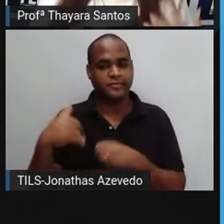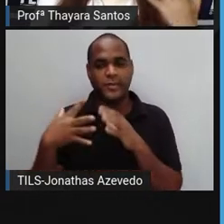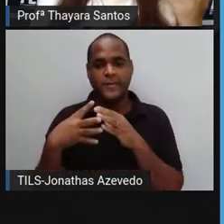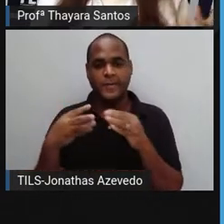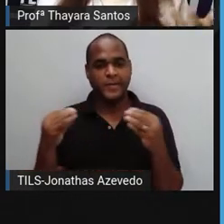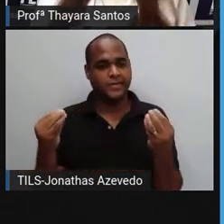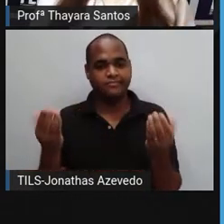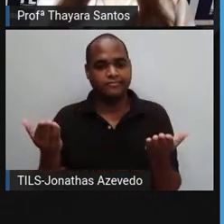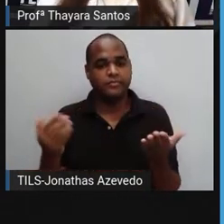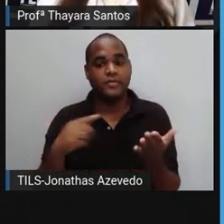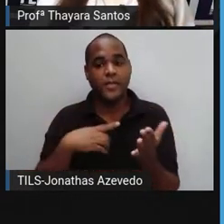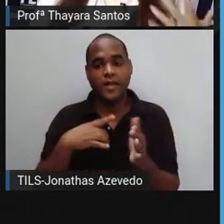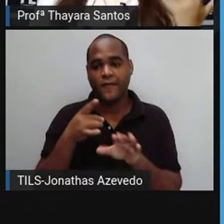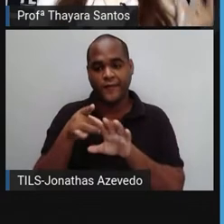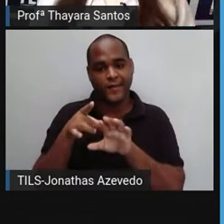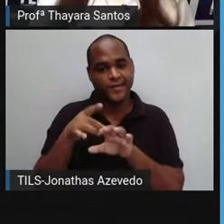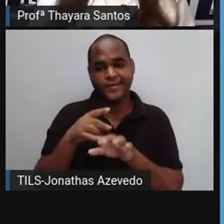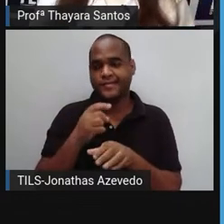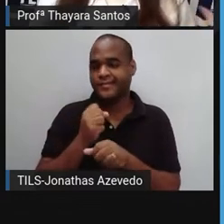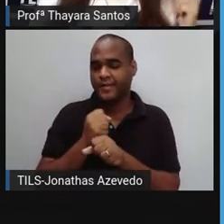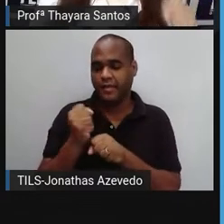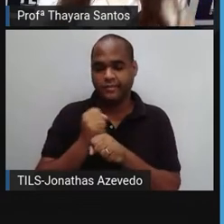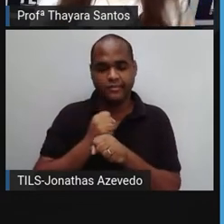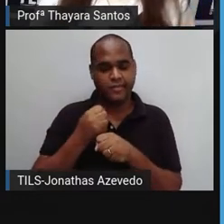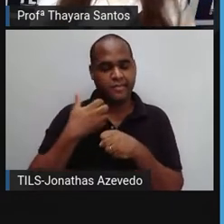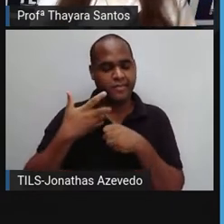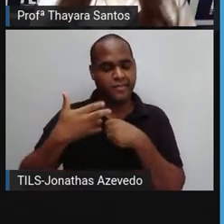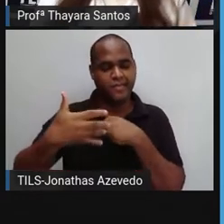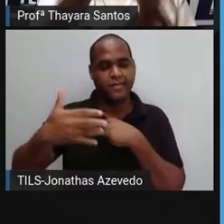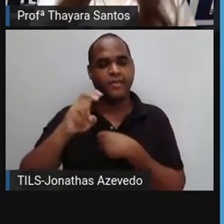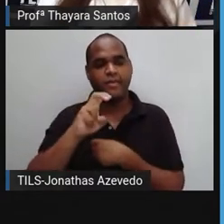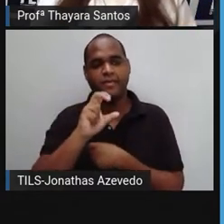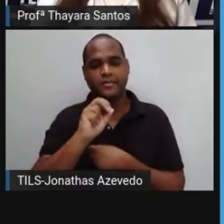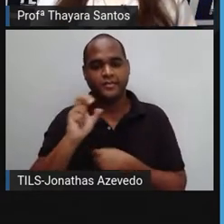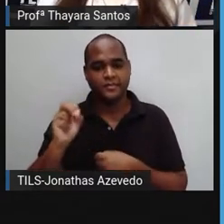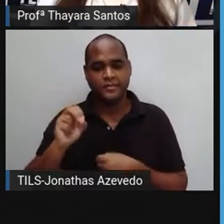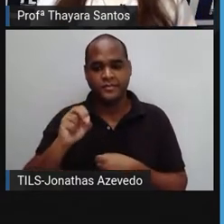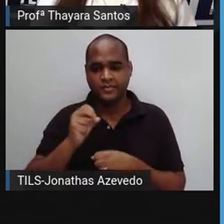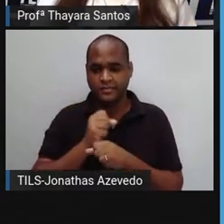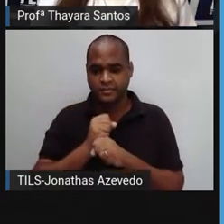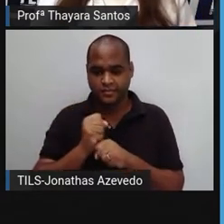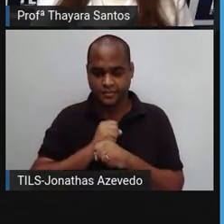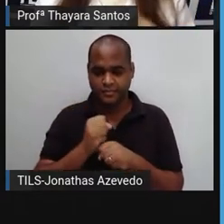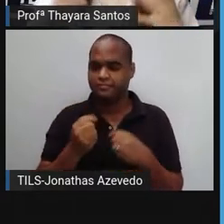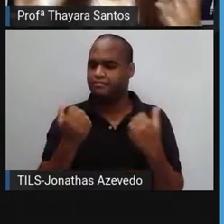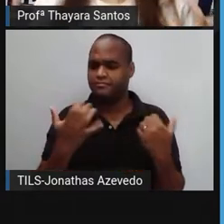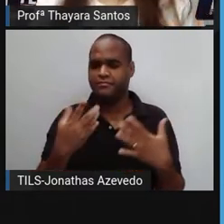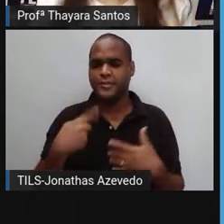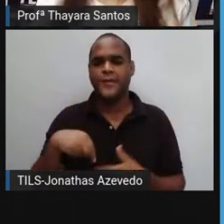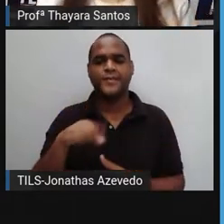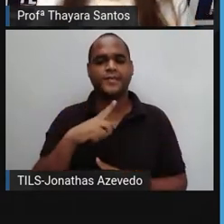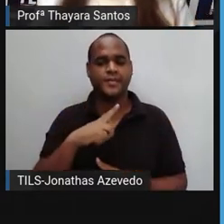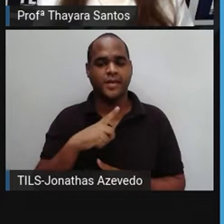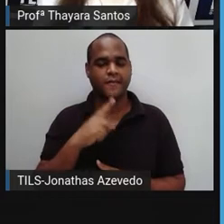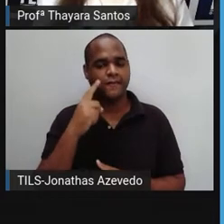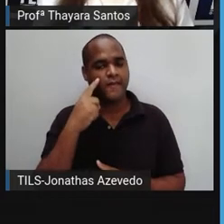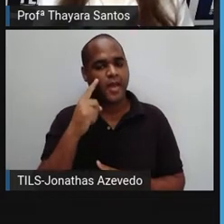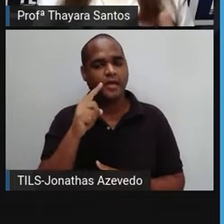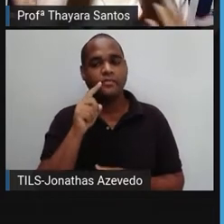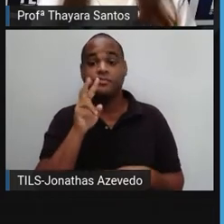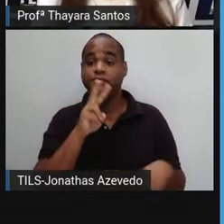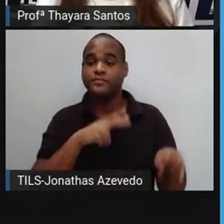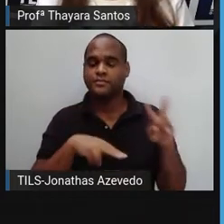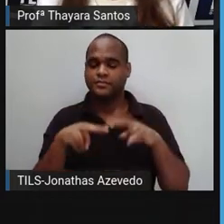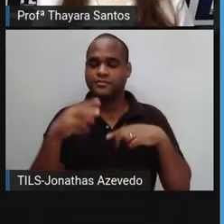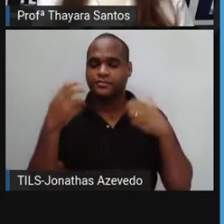falou, é um tempo indeterminado, que certamente é mais do que 500 anos. Então, gente, vendo isso daí, a gente muitas